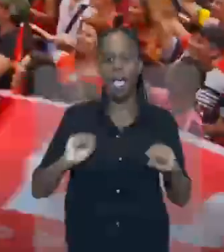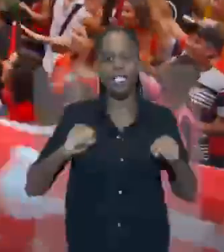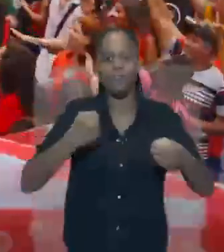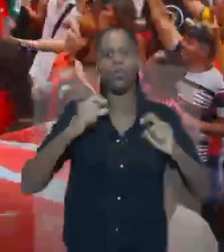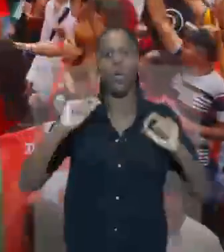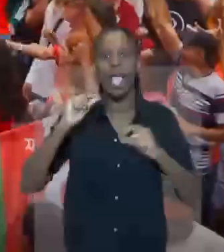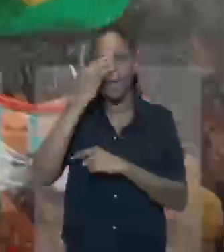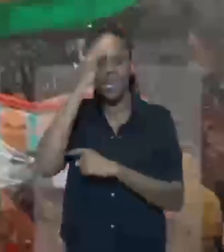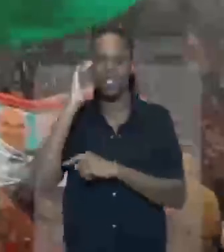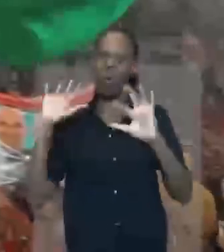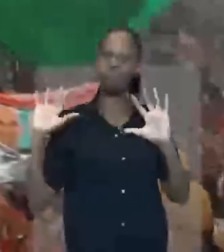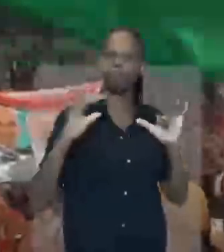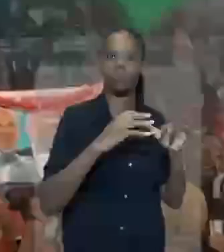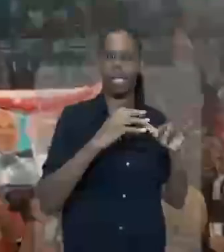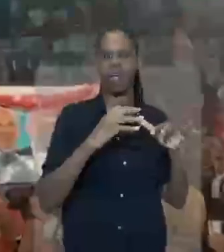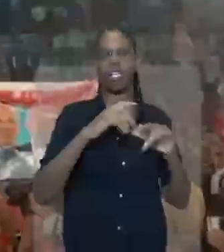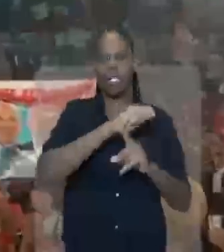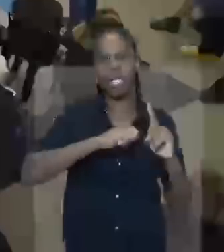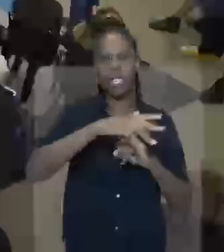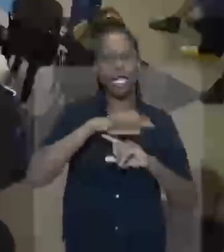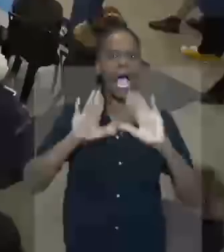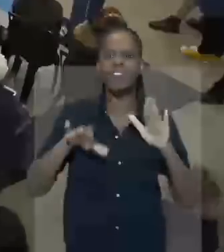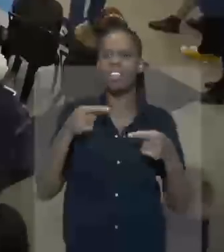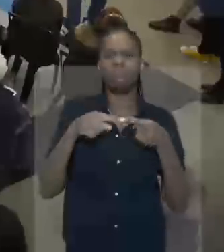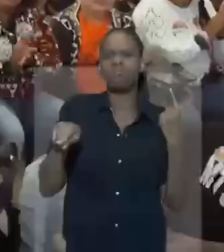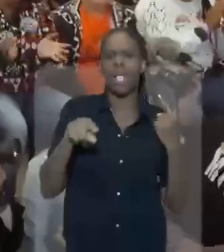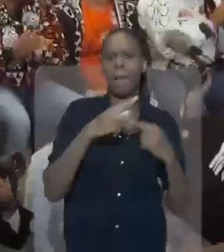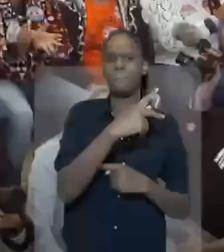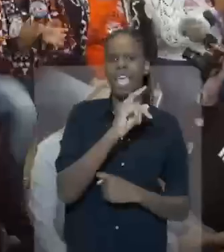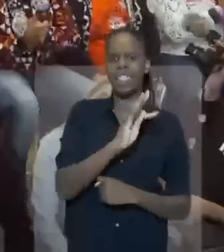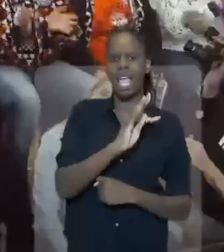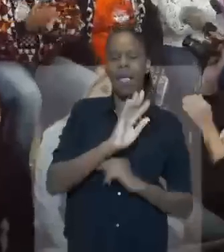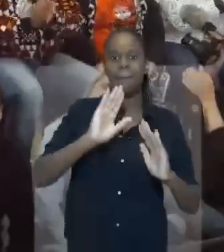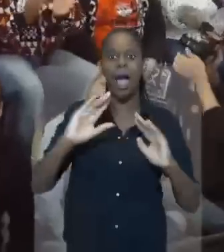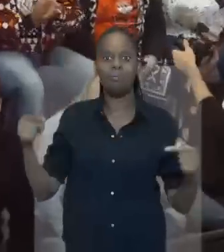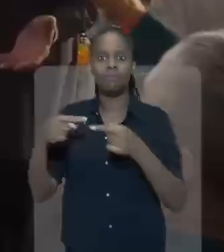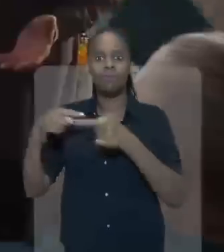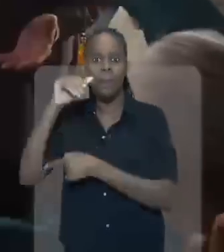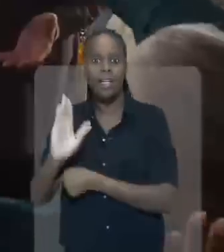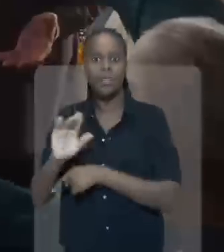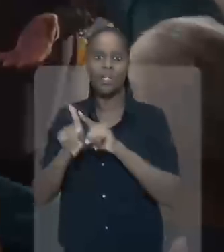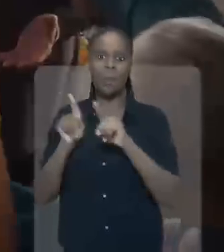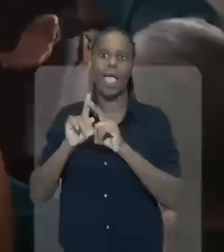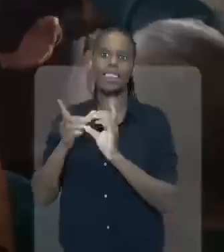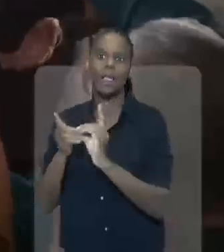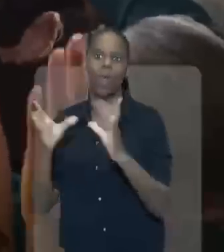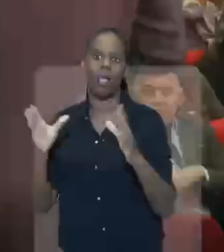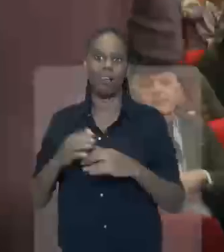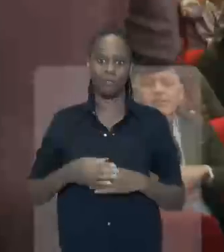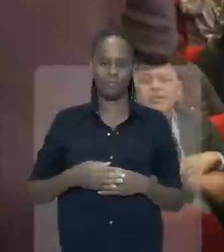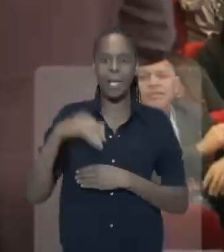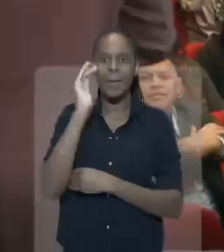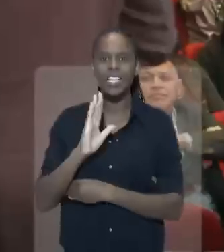políticos. Segundo porque nós fizemos um esforço muito grande para atrair muita gente da sociedade que às vezes não tem